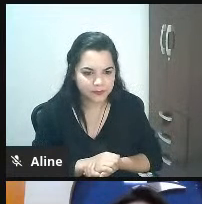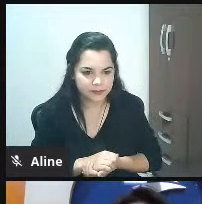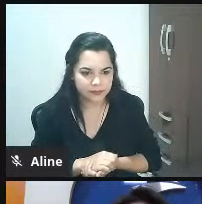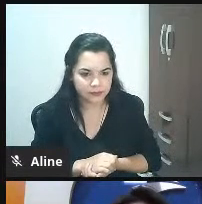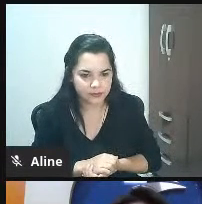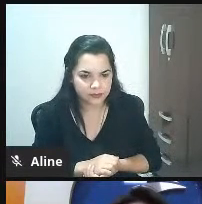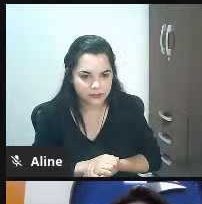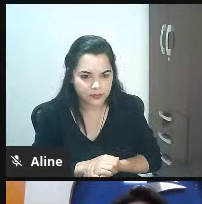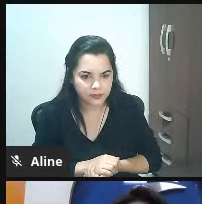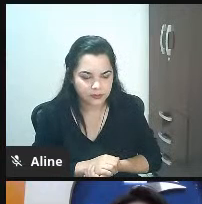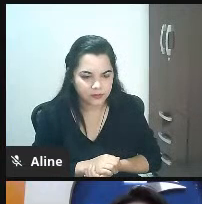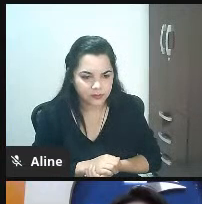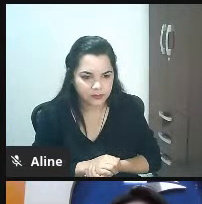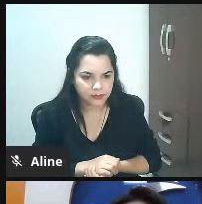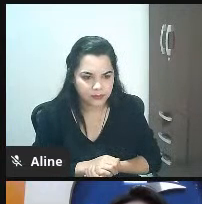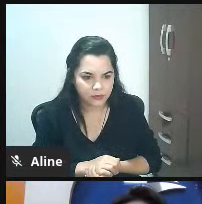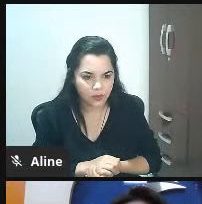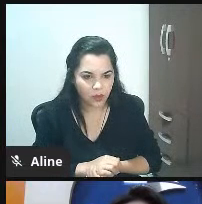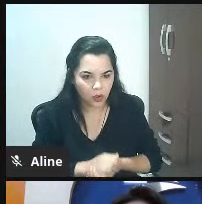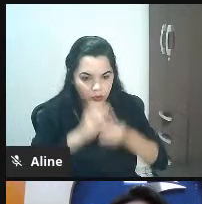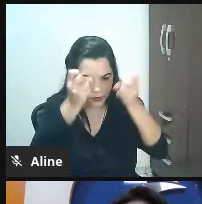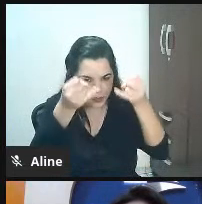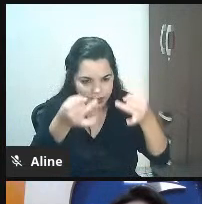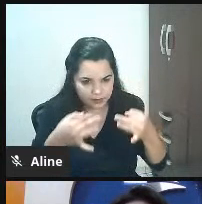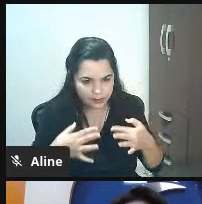criar aqui agora um passo a passo